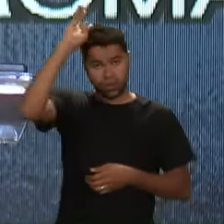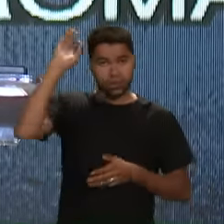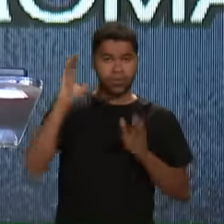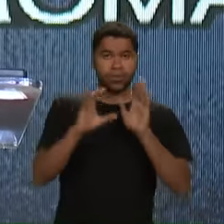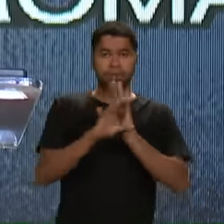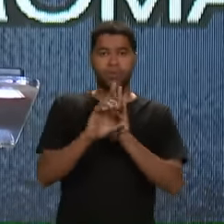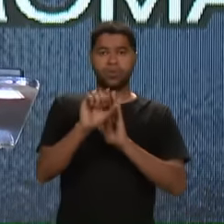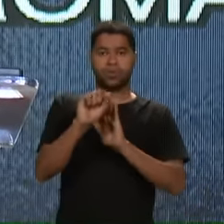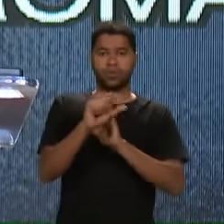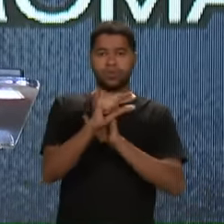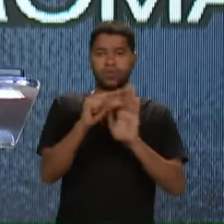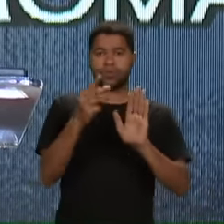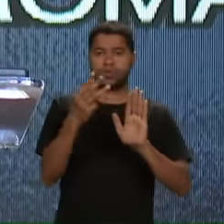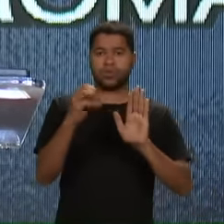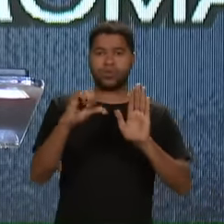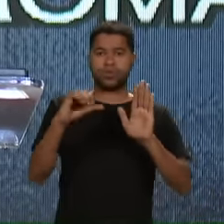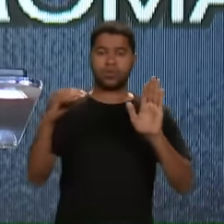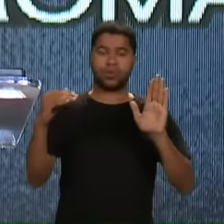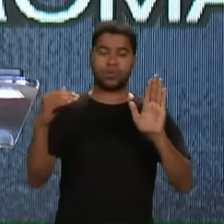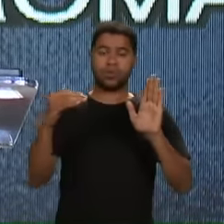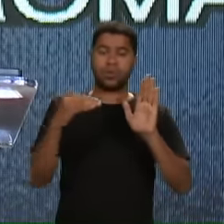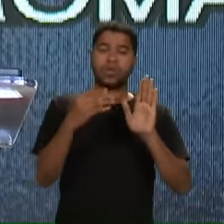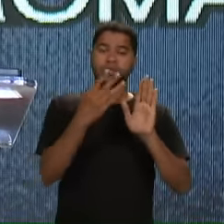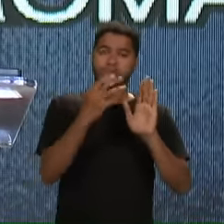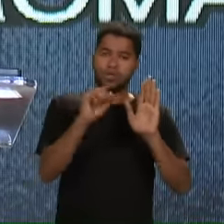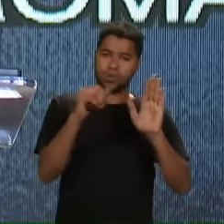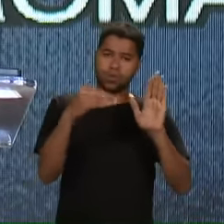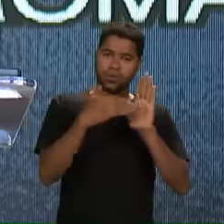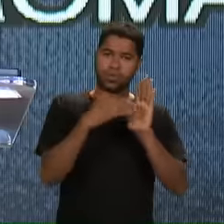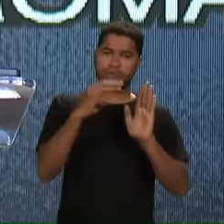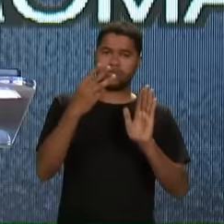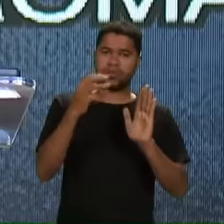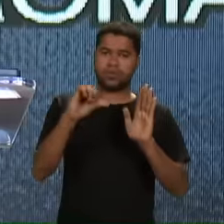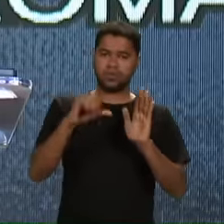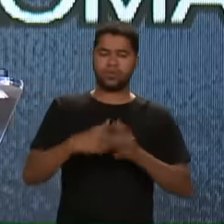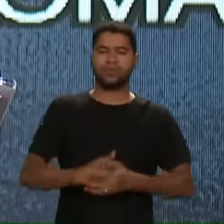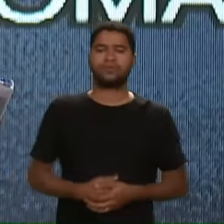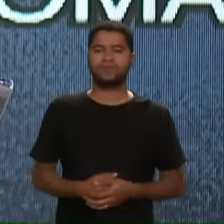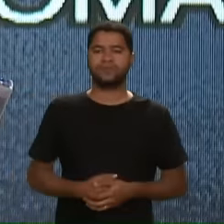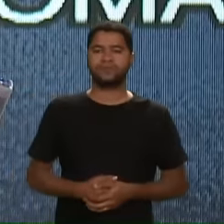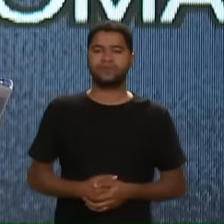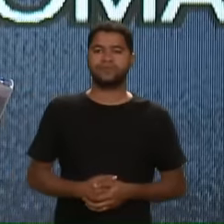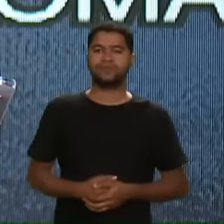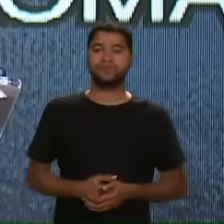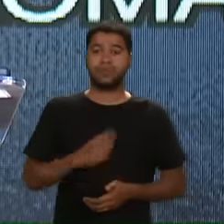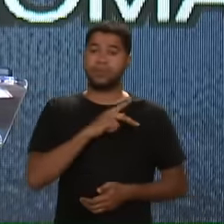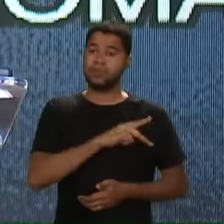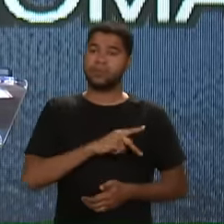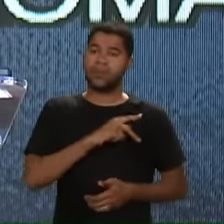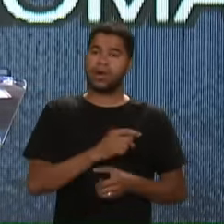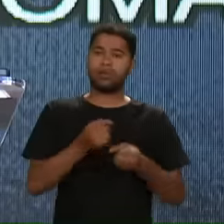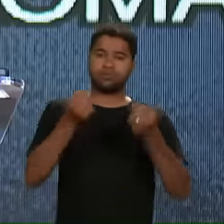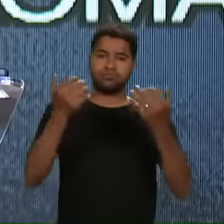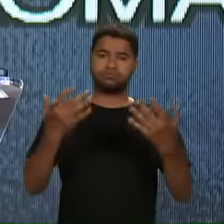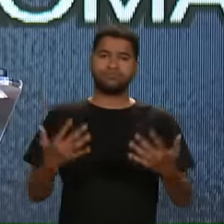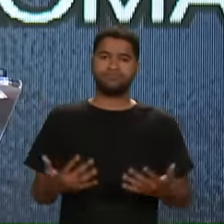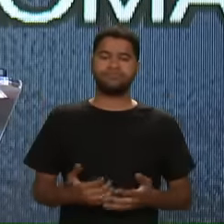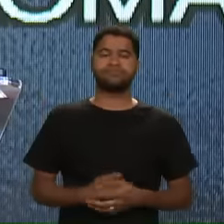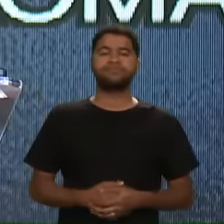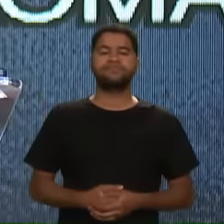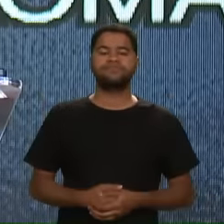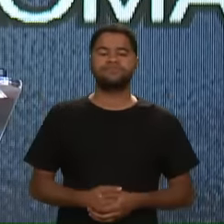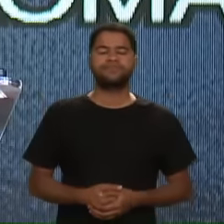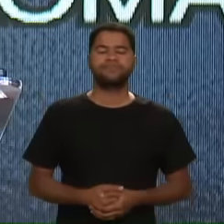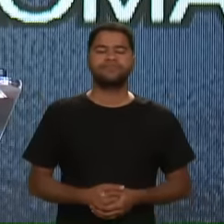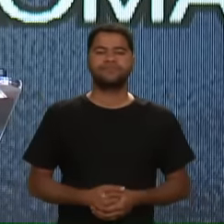8 38, 39 38 e 39 Paulo começa dizendo assim Olha como